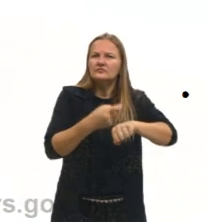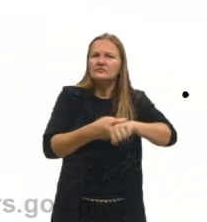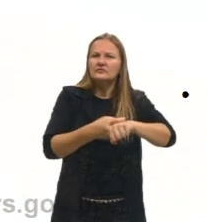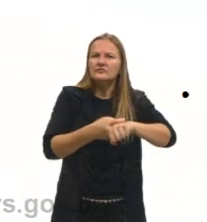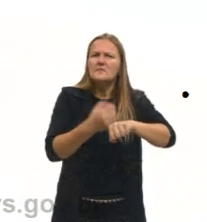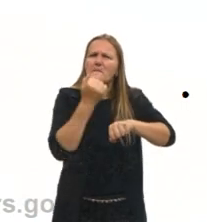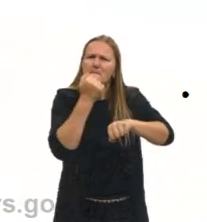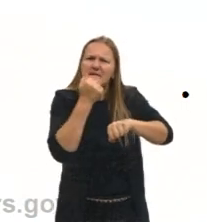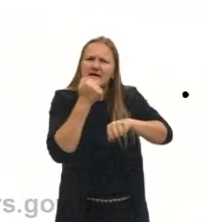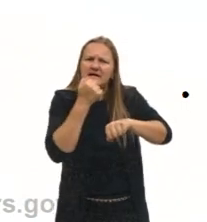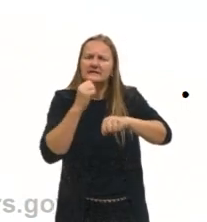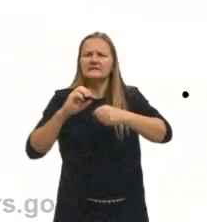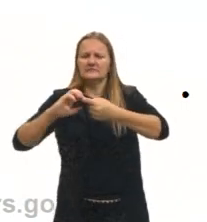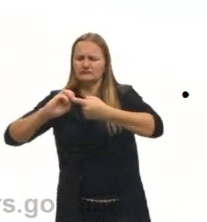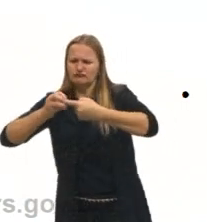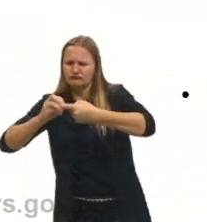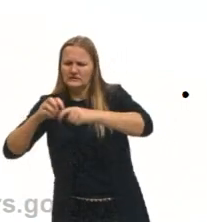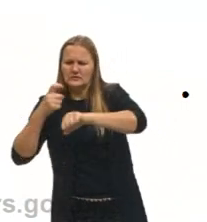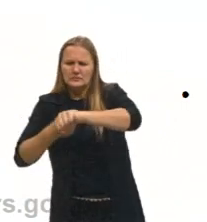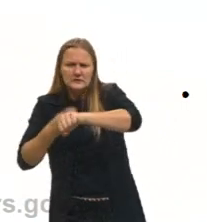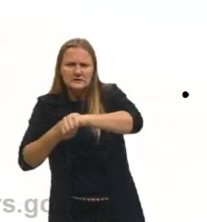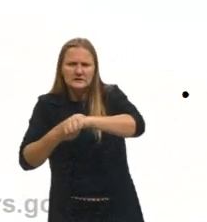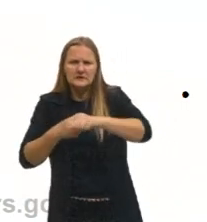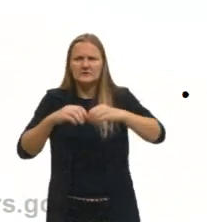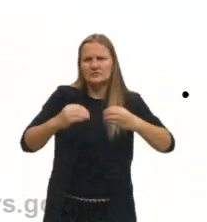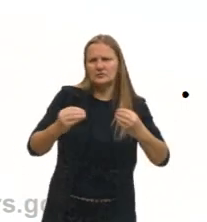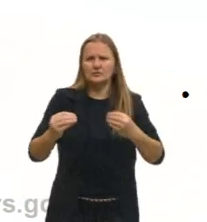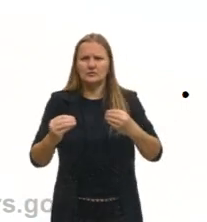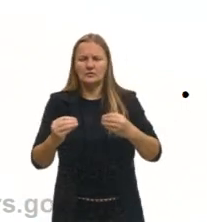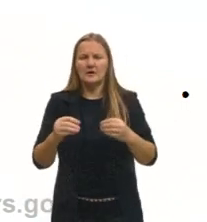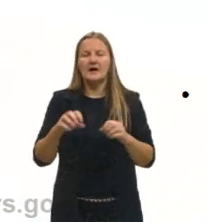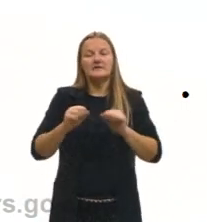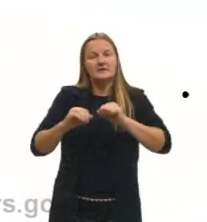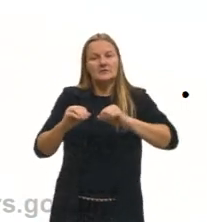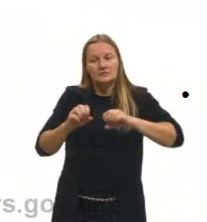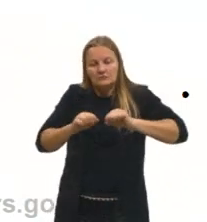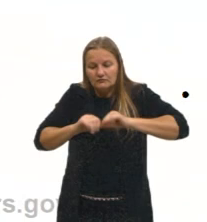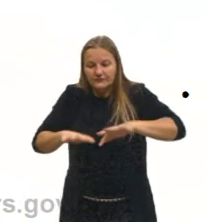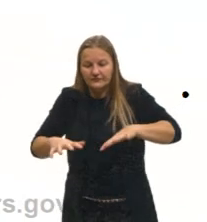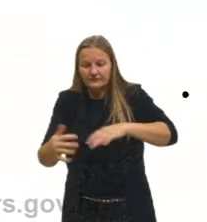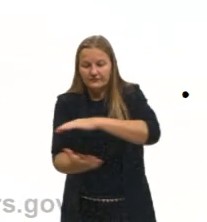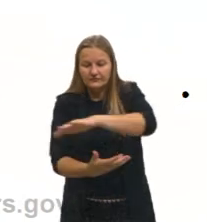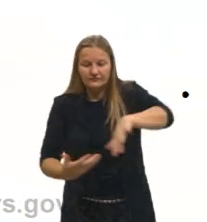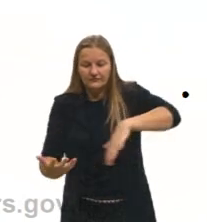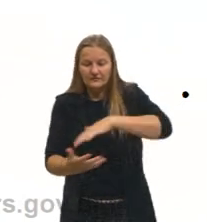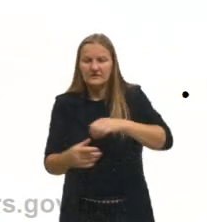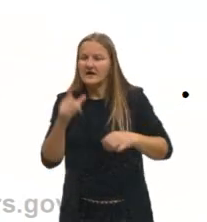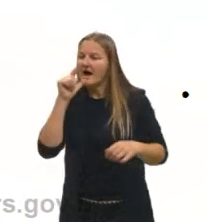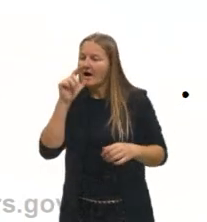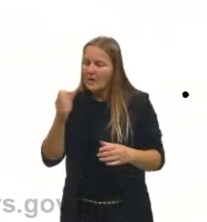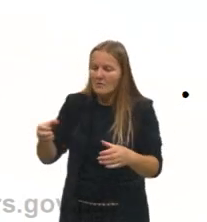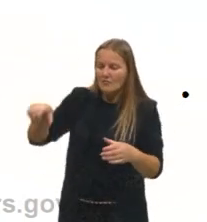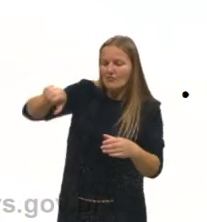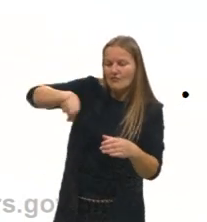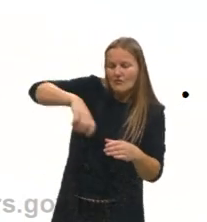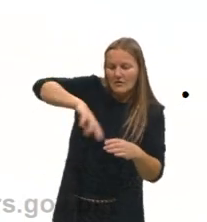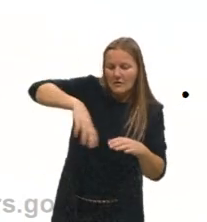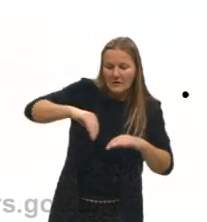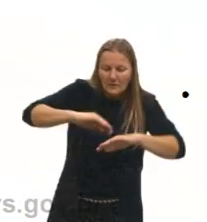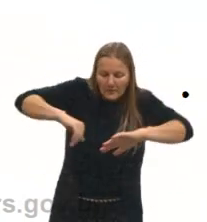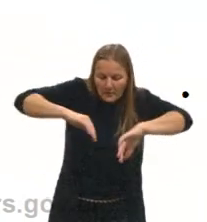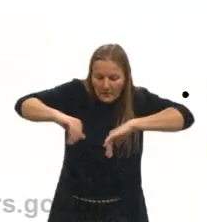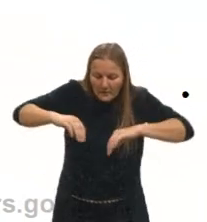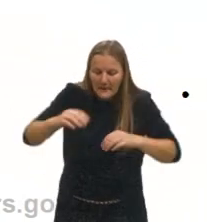quando eu tenho uma mistura de sólidos e sólidos, ou então de sólido e líquido, né? Se eu tiver algo imergido numa água, eu consigo catar.